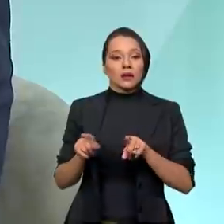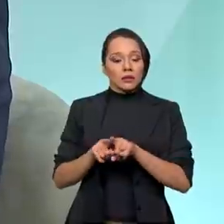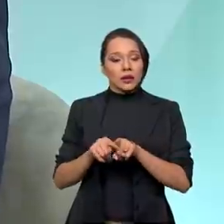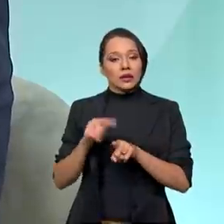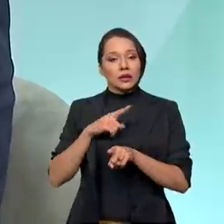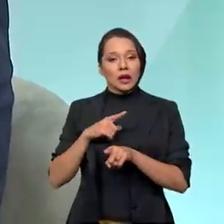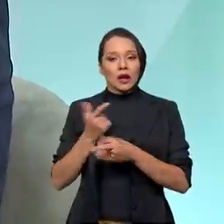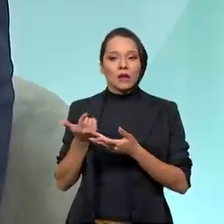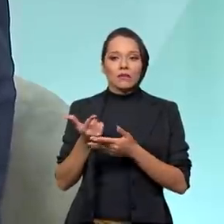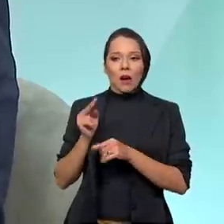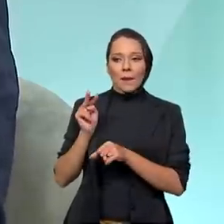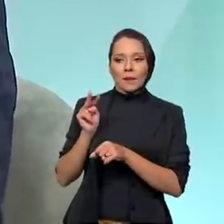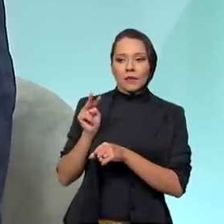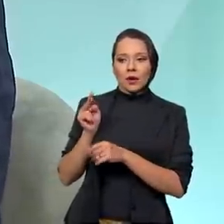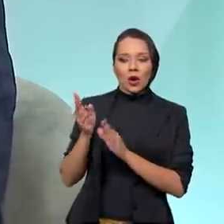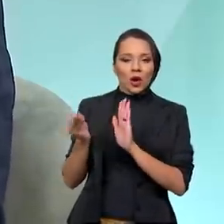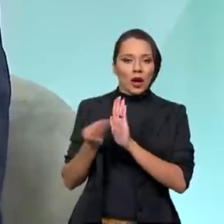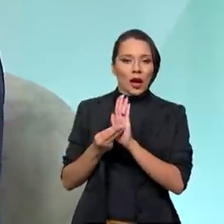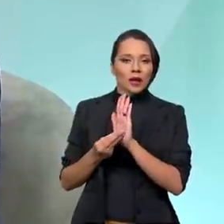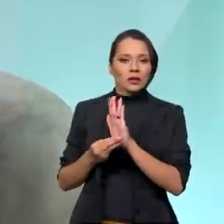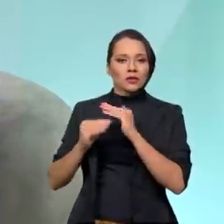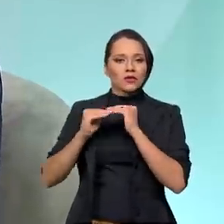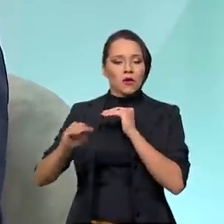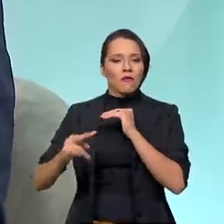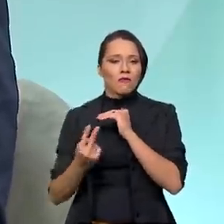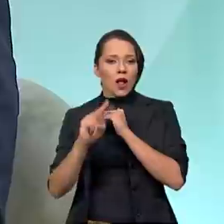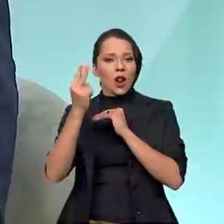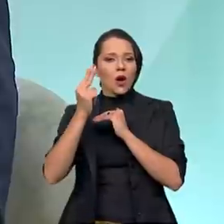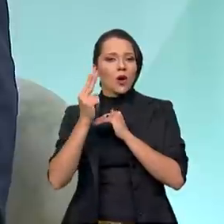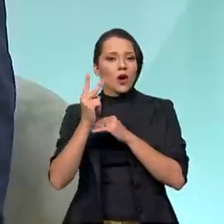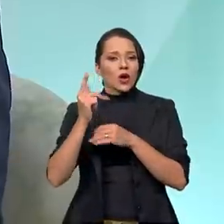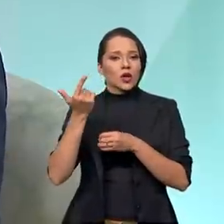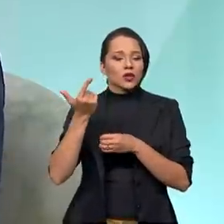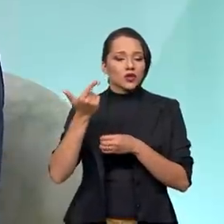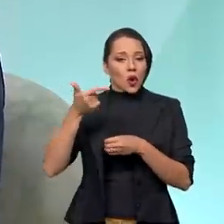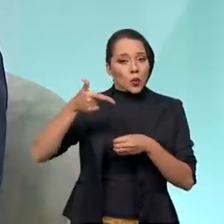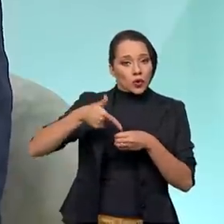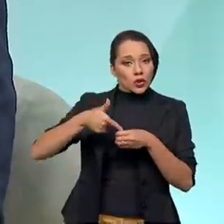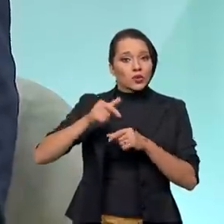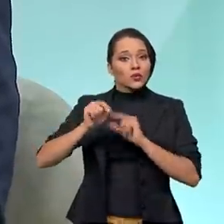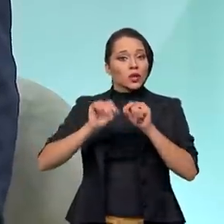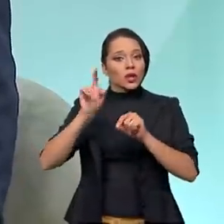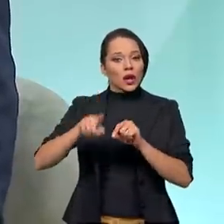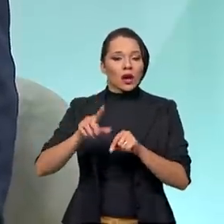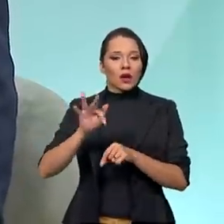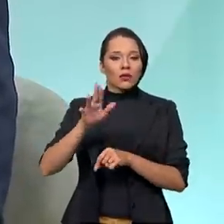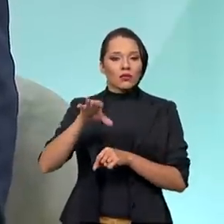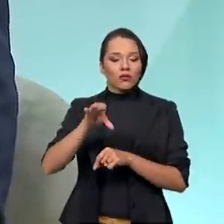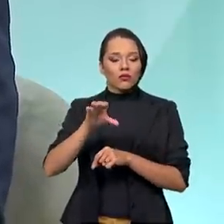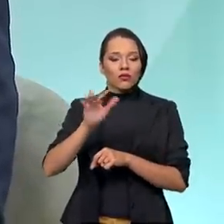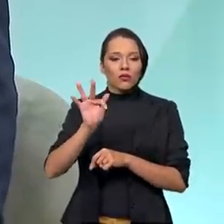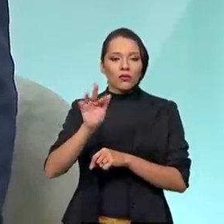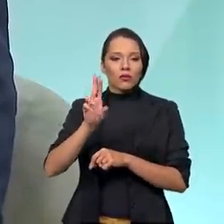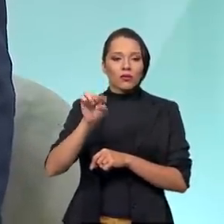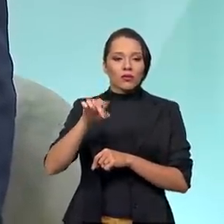reserva estabilizadora de preços de combustível, o que seria isso? Um fundo que